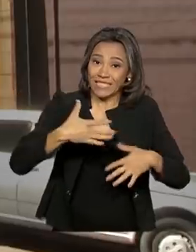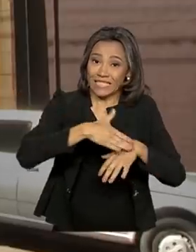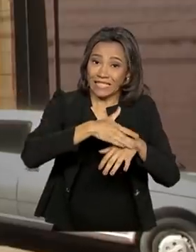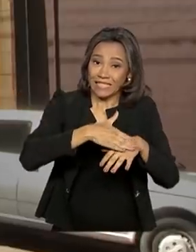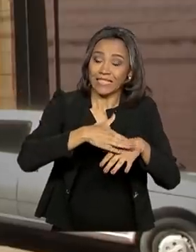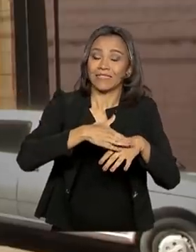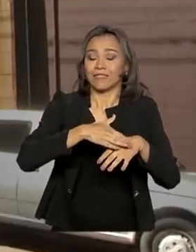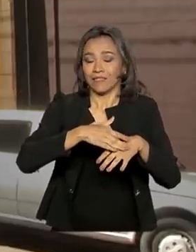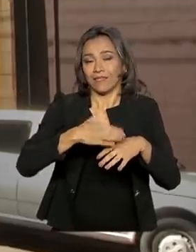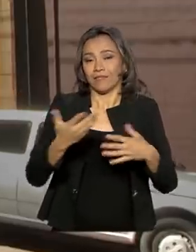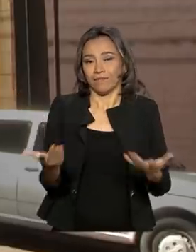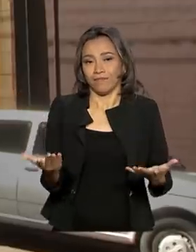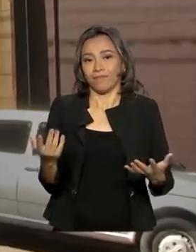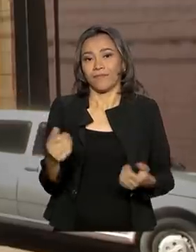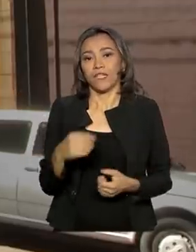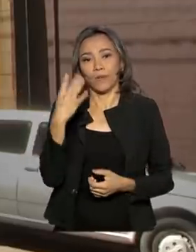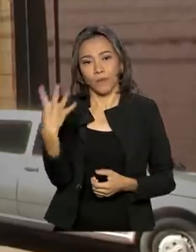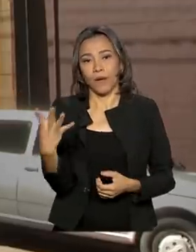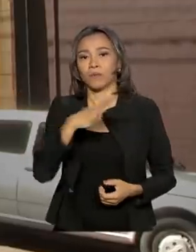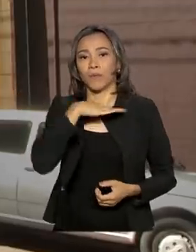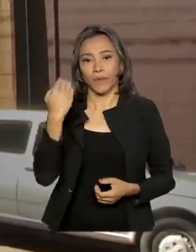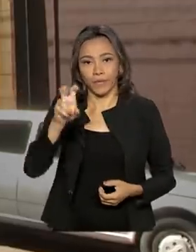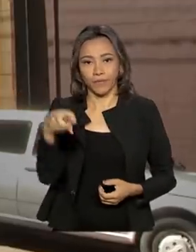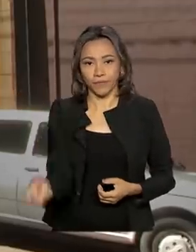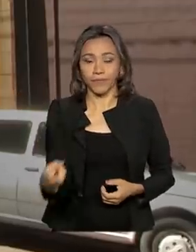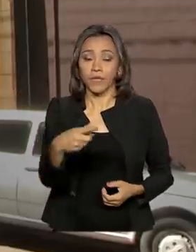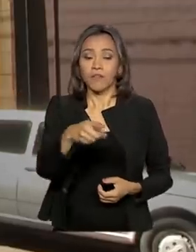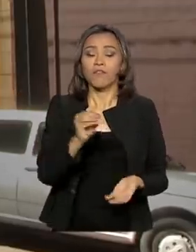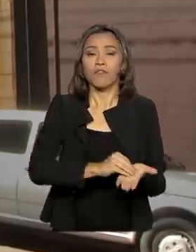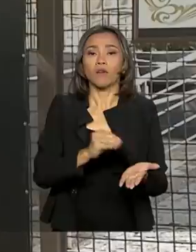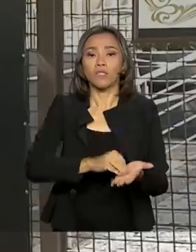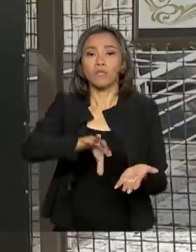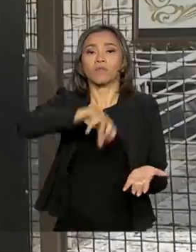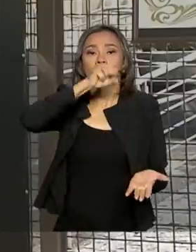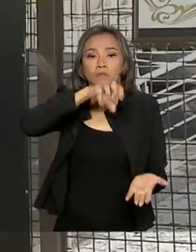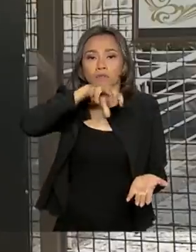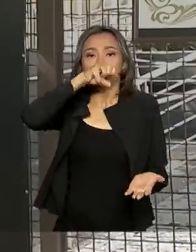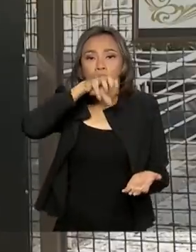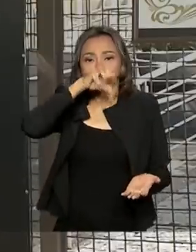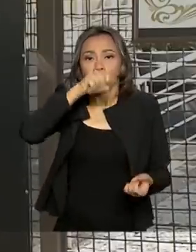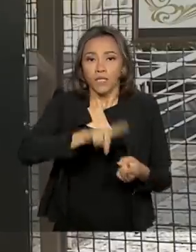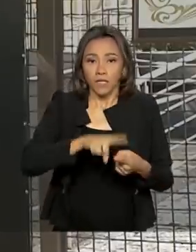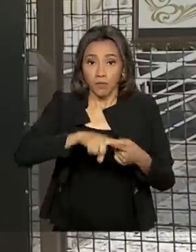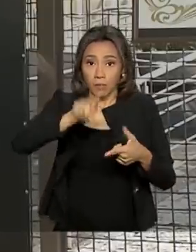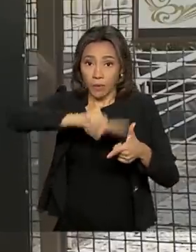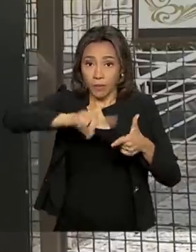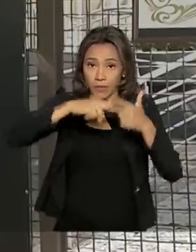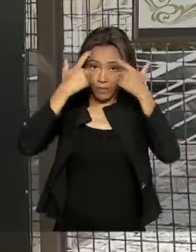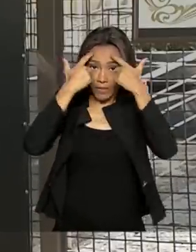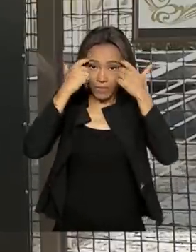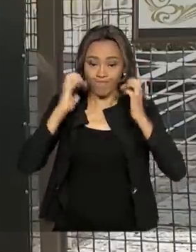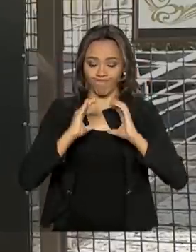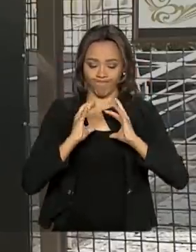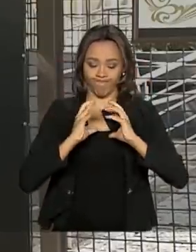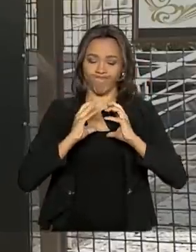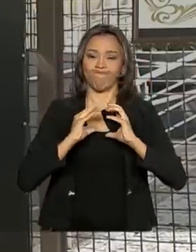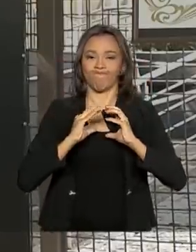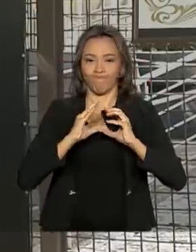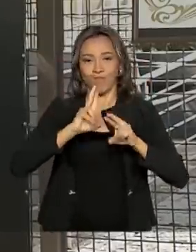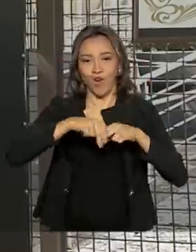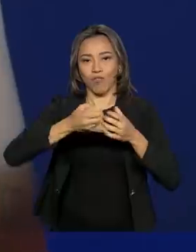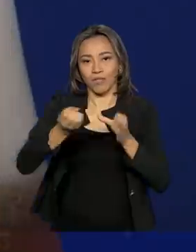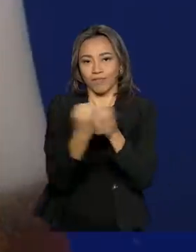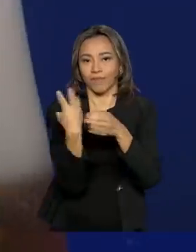substância tóxica. Os sintomas são insuficiência renal e alteração neurológica. Todos os produtos da